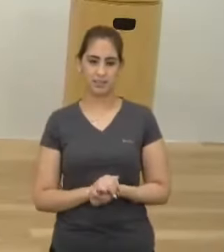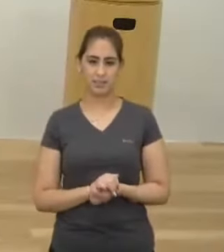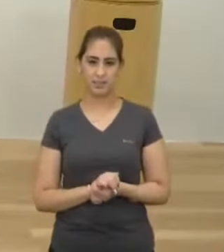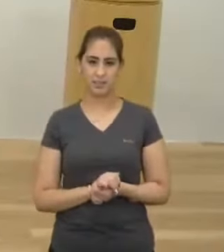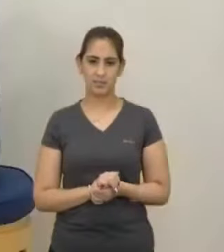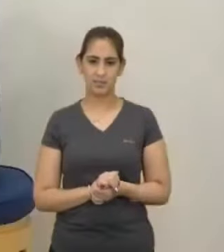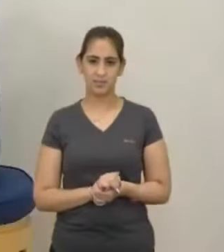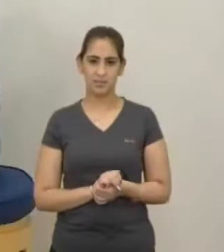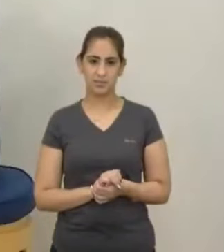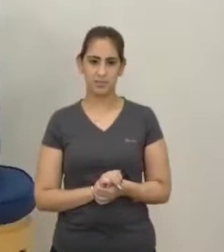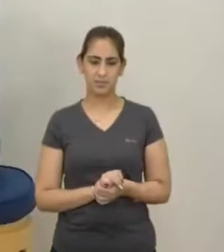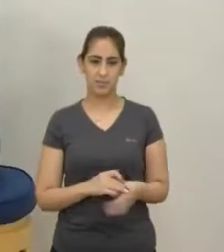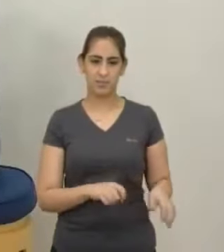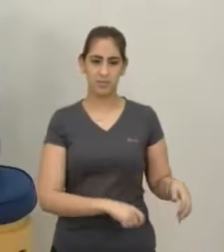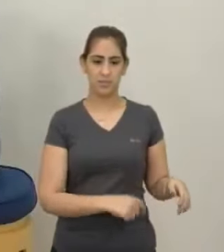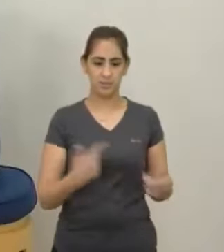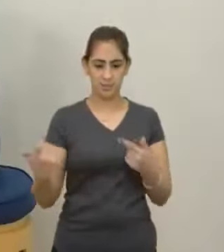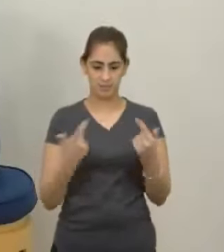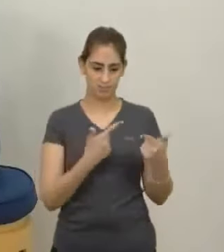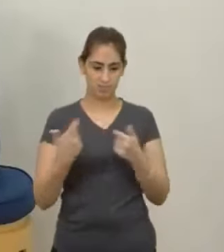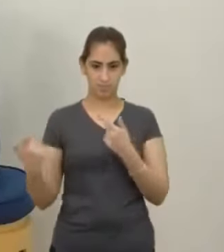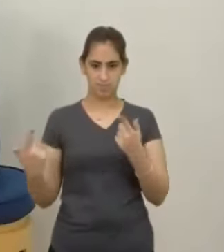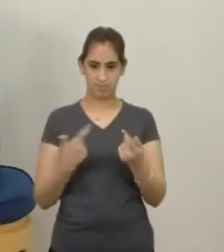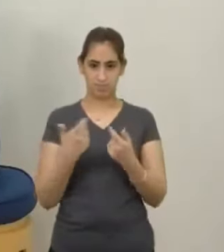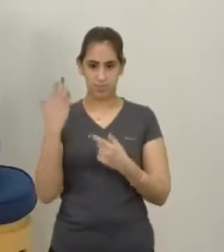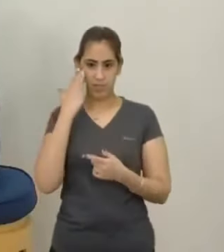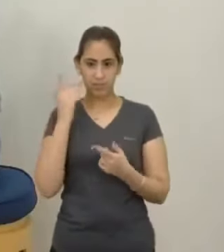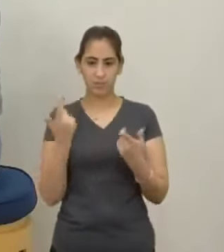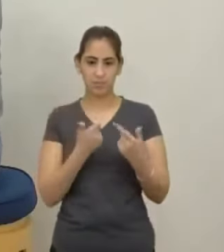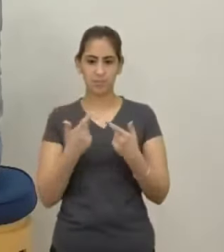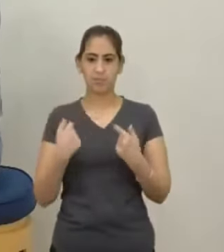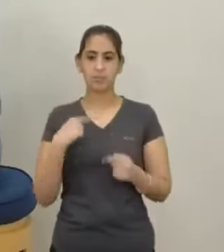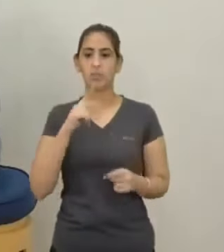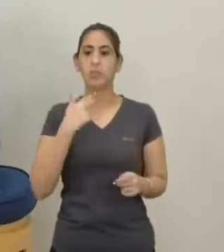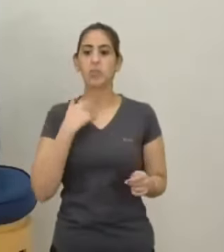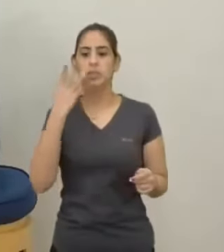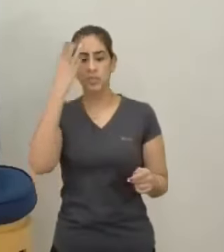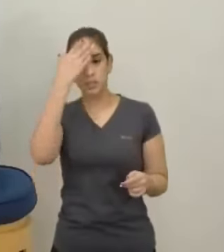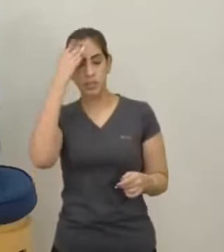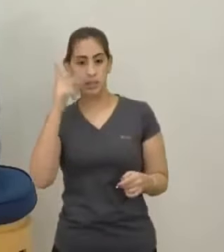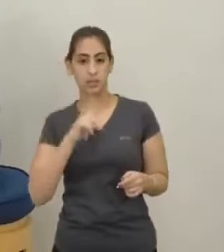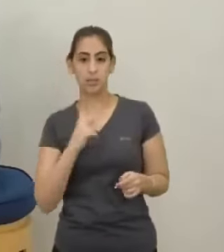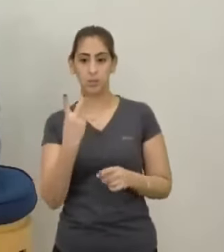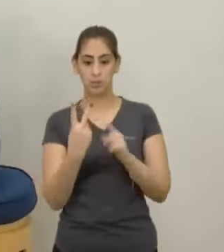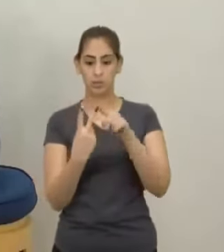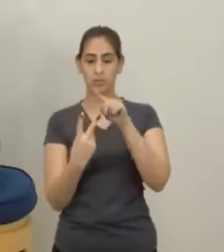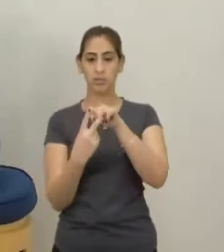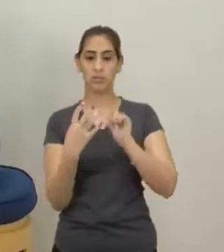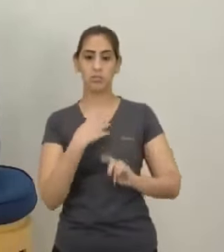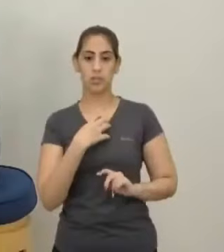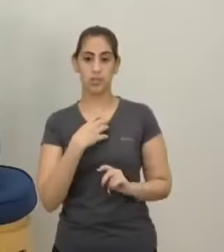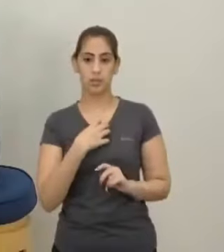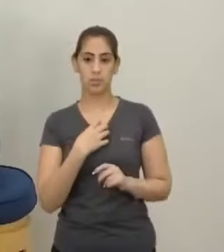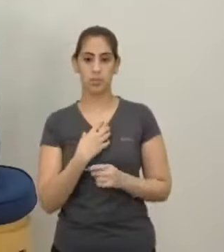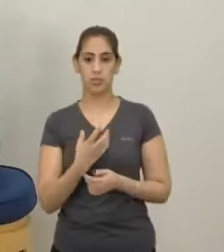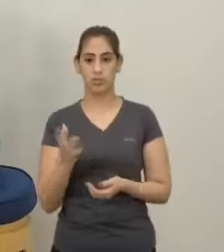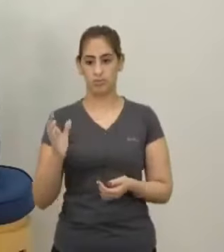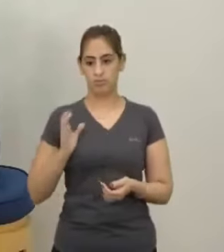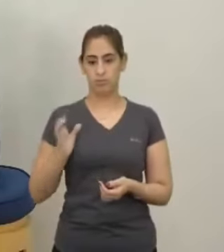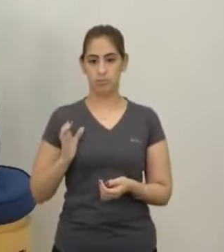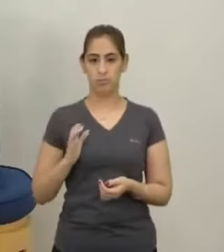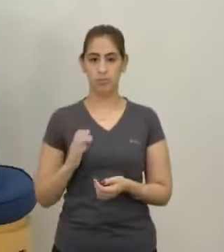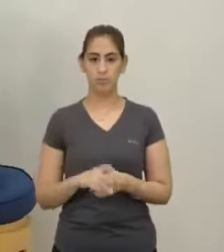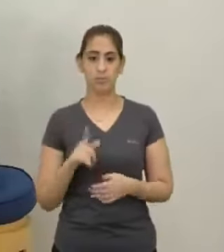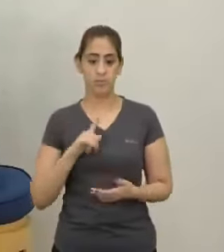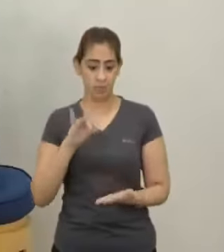de sangue De repente a gente não pode esquecer Que você tem duas formas de ser nobre A primeira delas é se você tiver